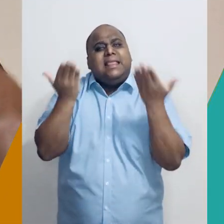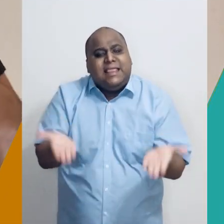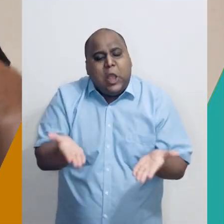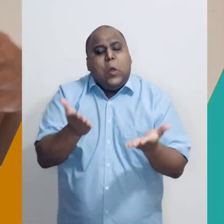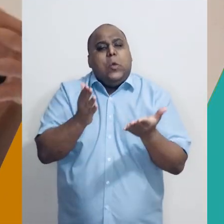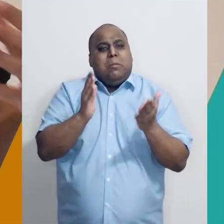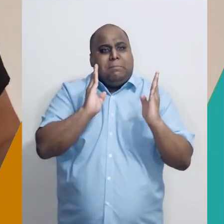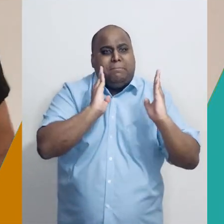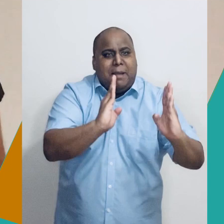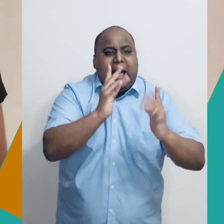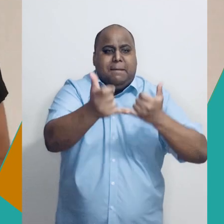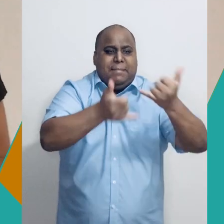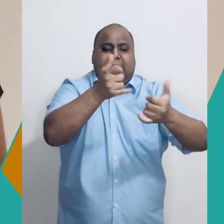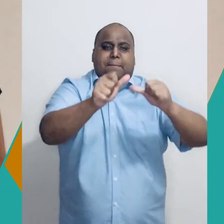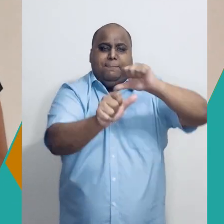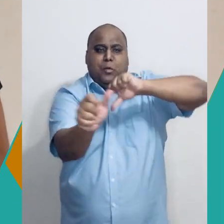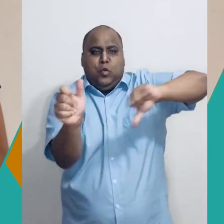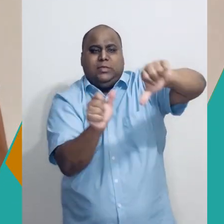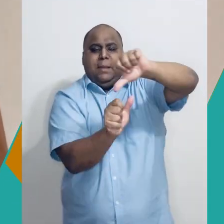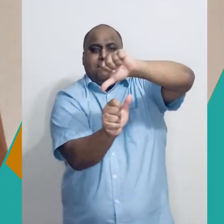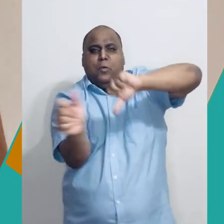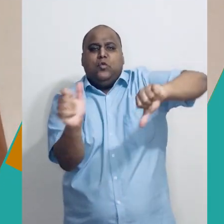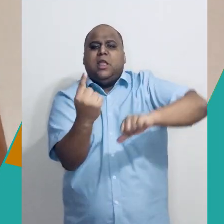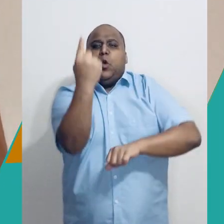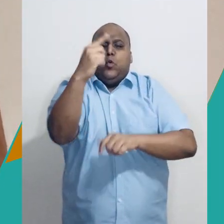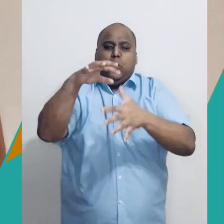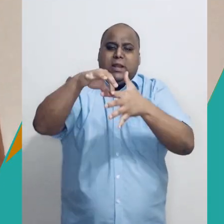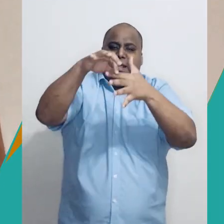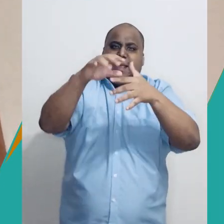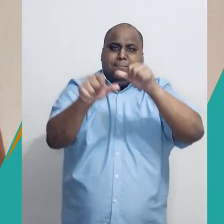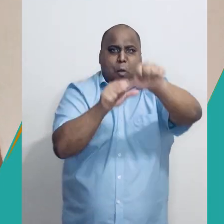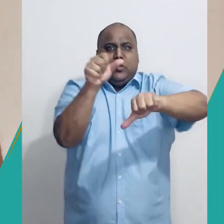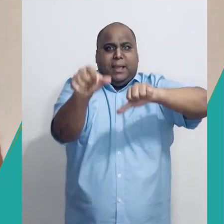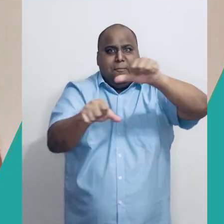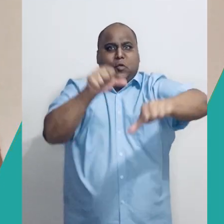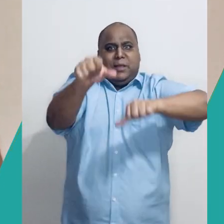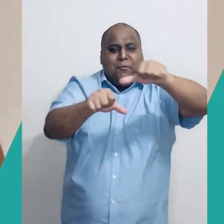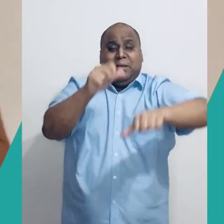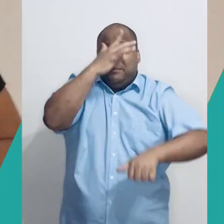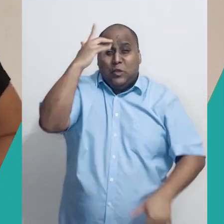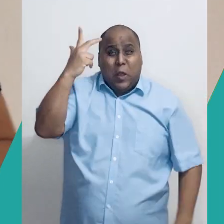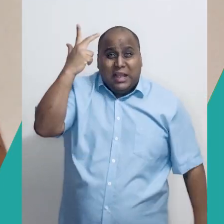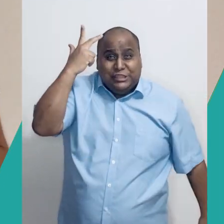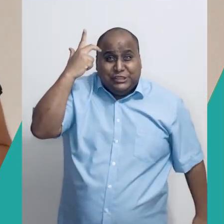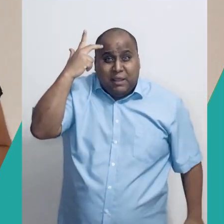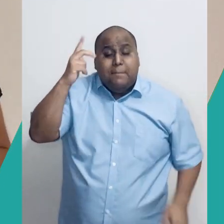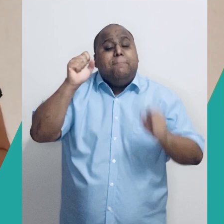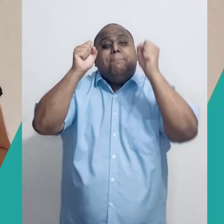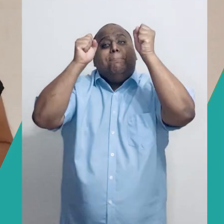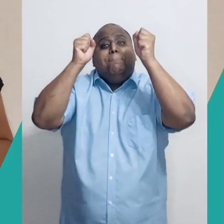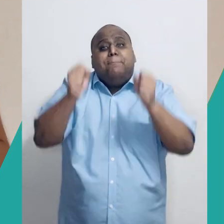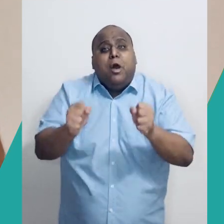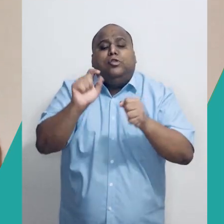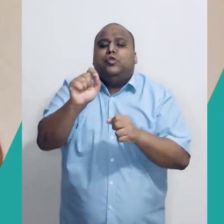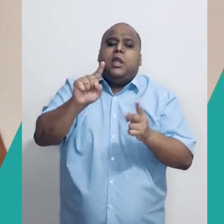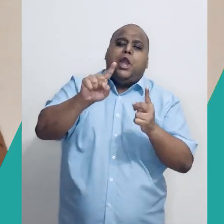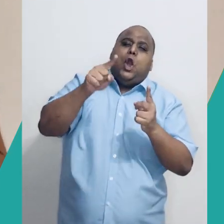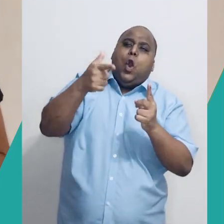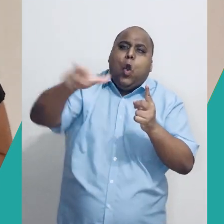todo grupo estiver se divertindo, você pode passar para outras fases. Por exemplo, o comandante pode escolher